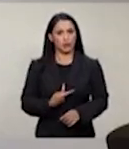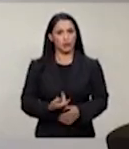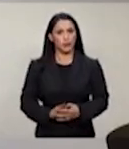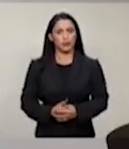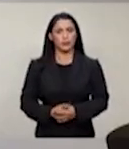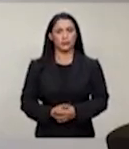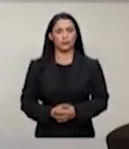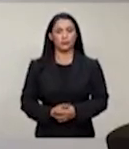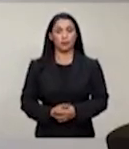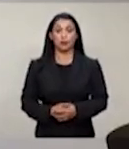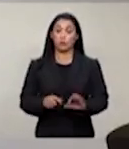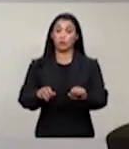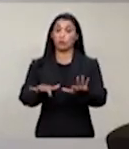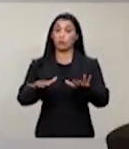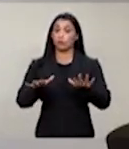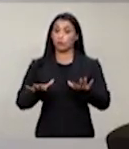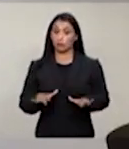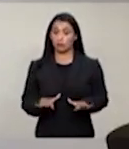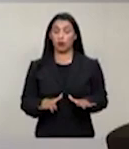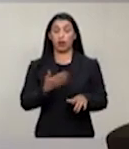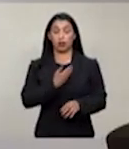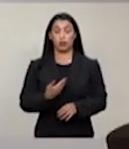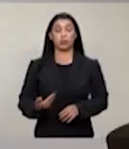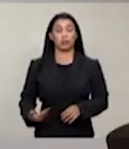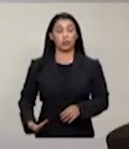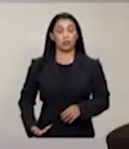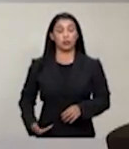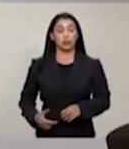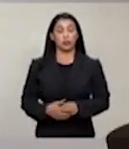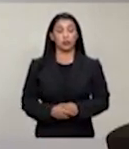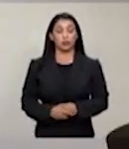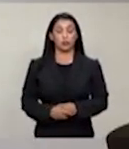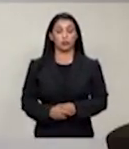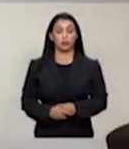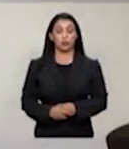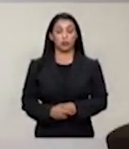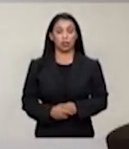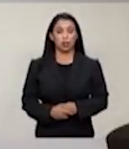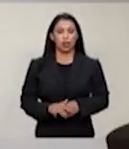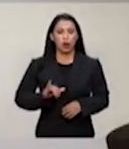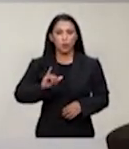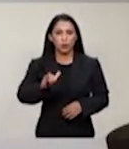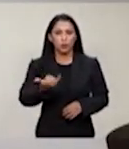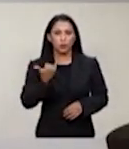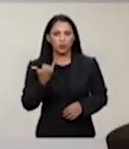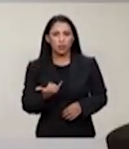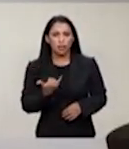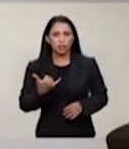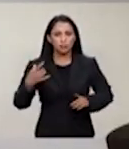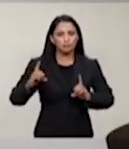Uma audiência pública nos dá a oportunidade de dialogar.